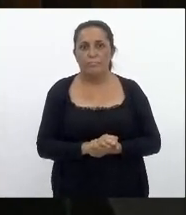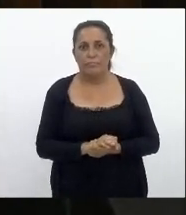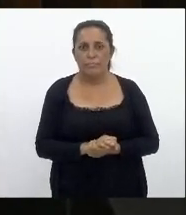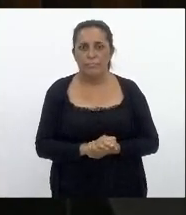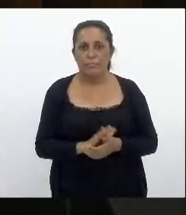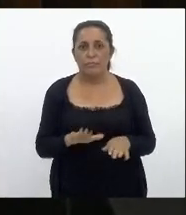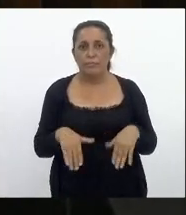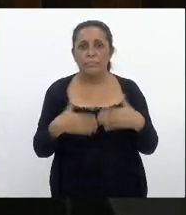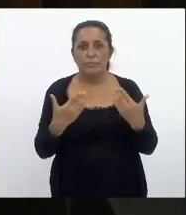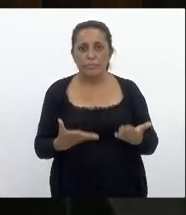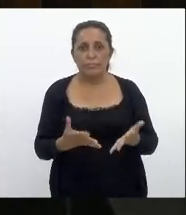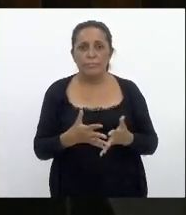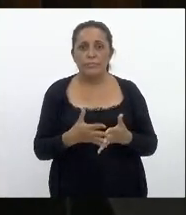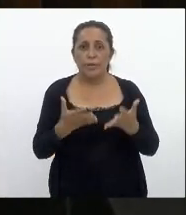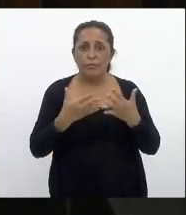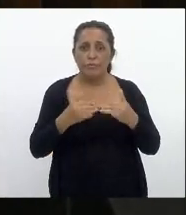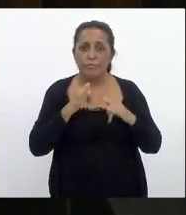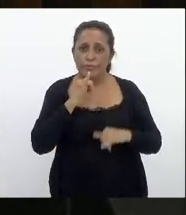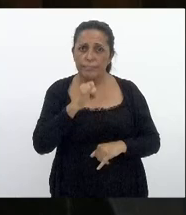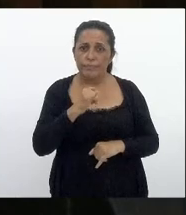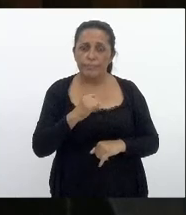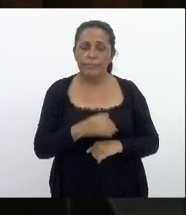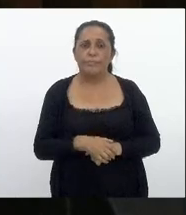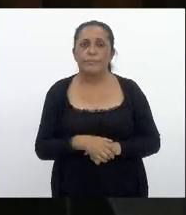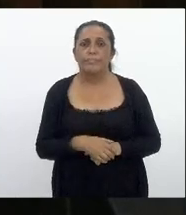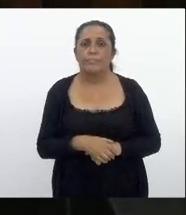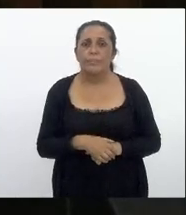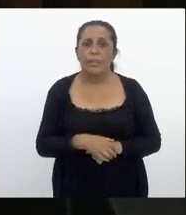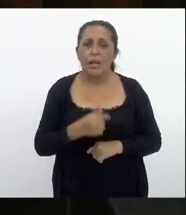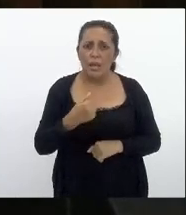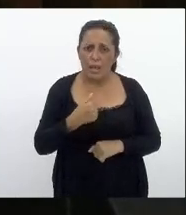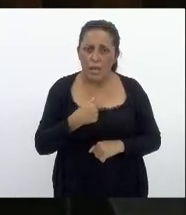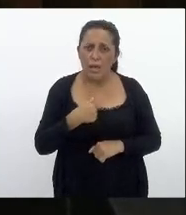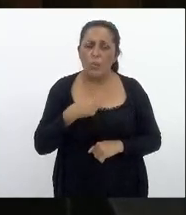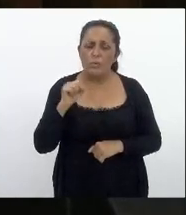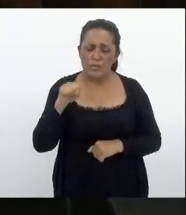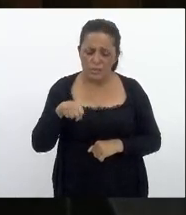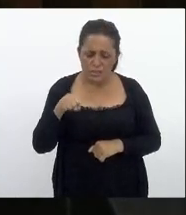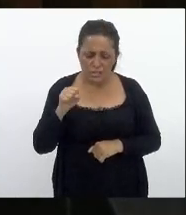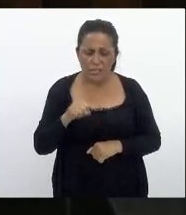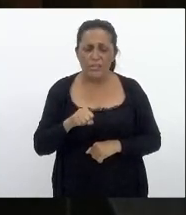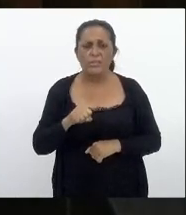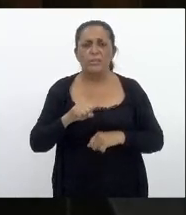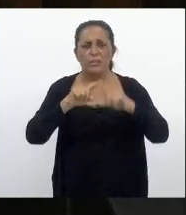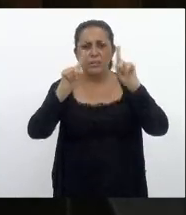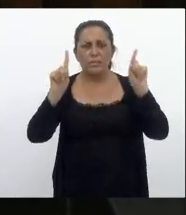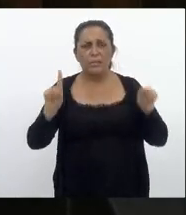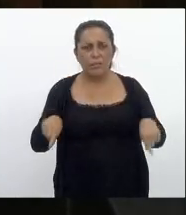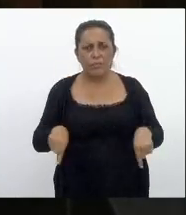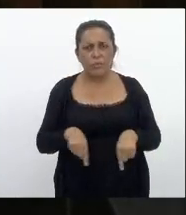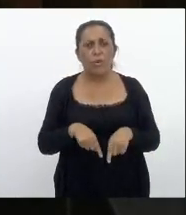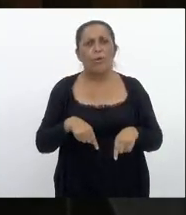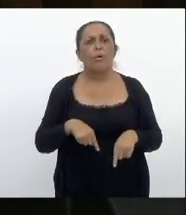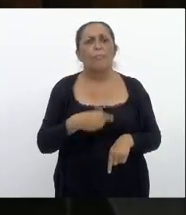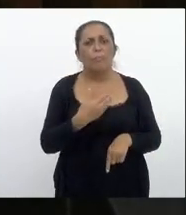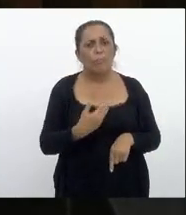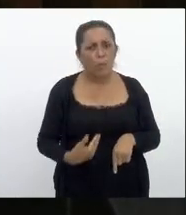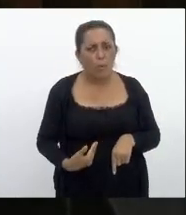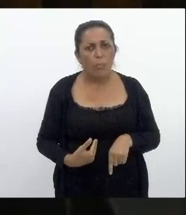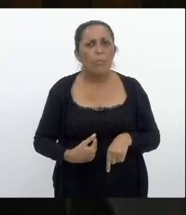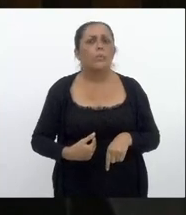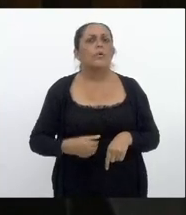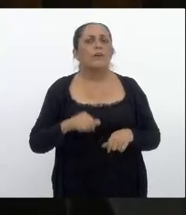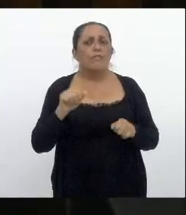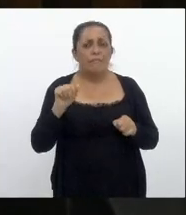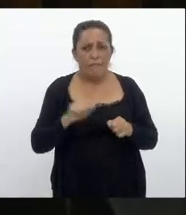então eu quero dizer o seguinte eu sou a favor do servidor público claro que sou a medida que ele vai lá fazer um concurso